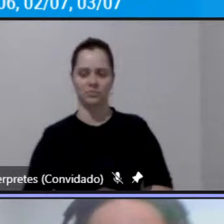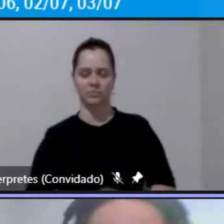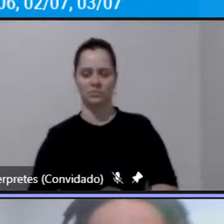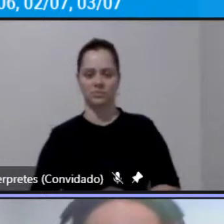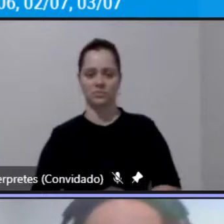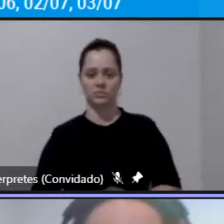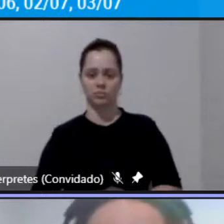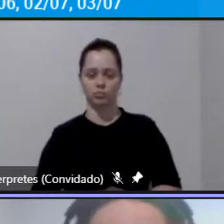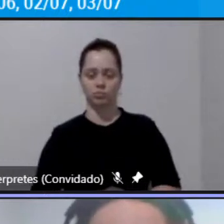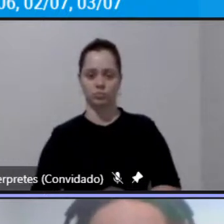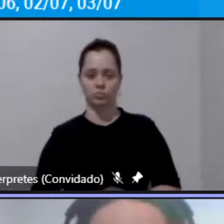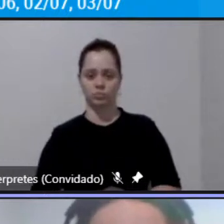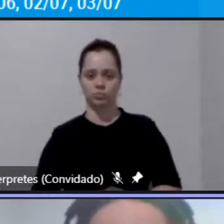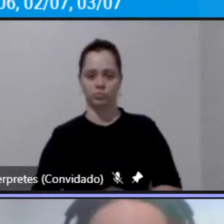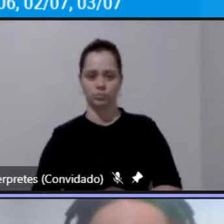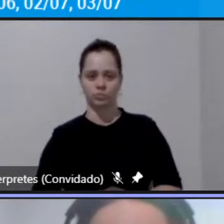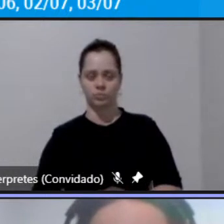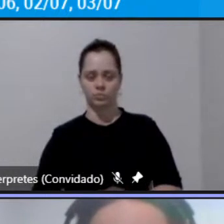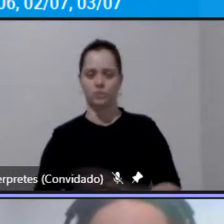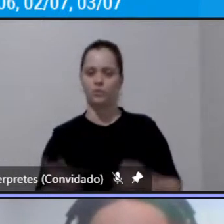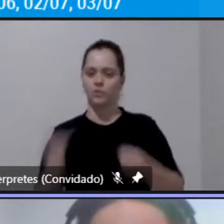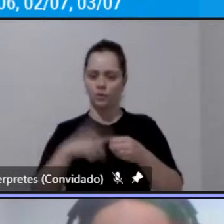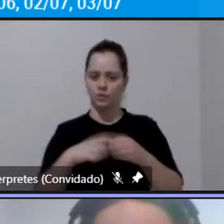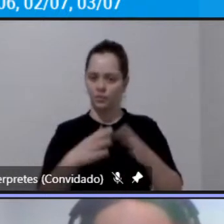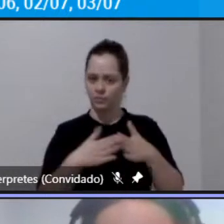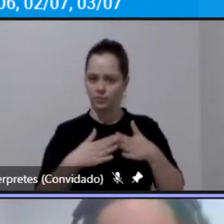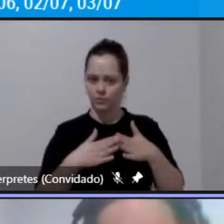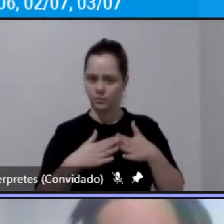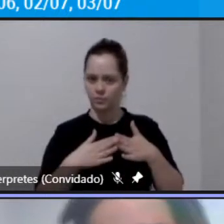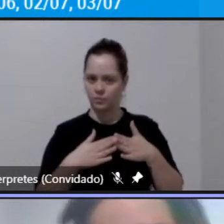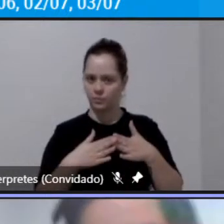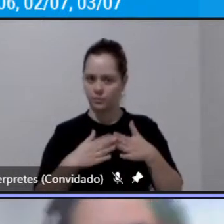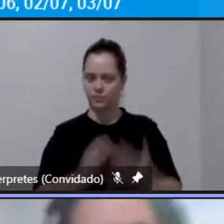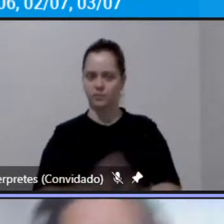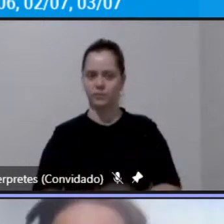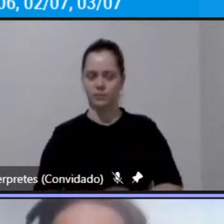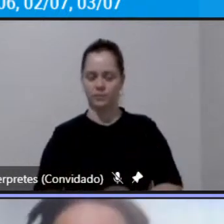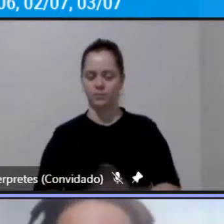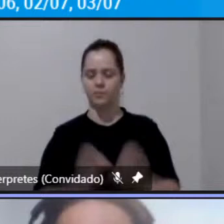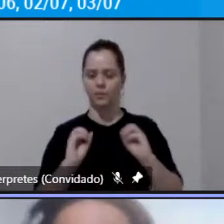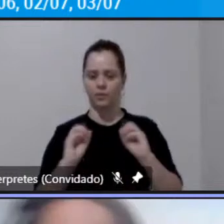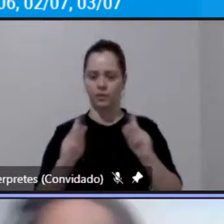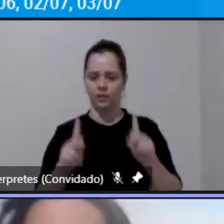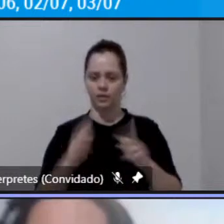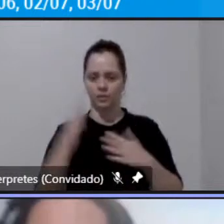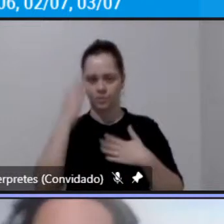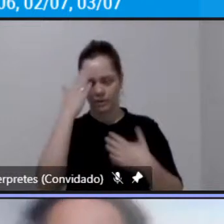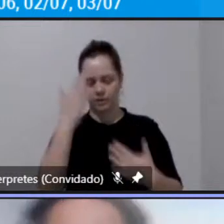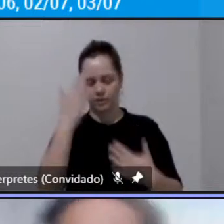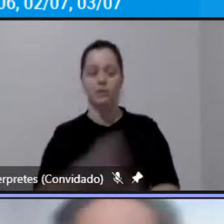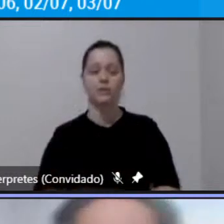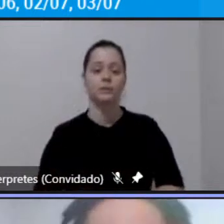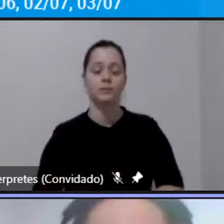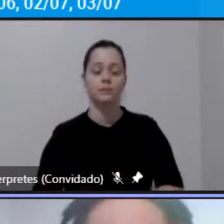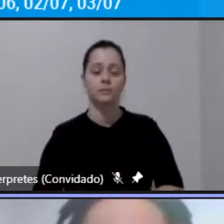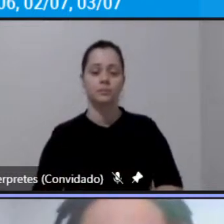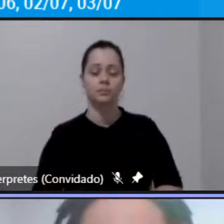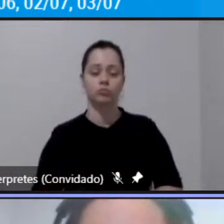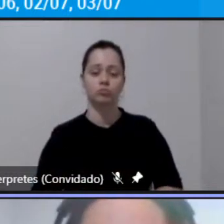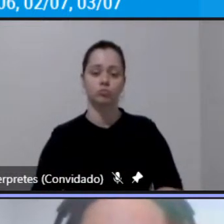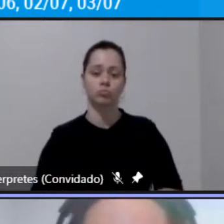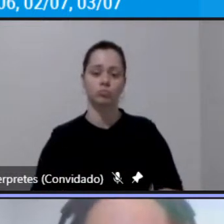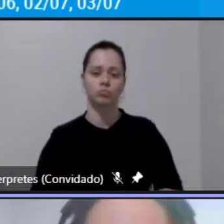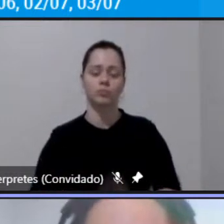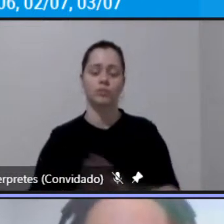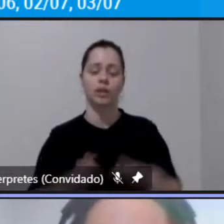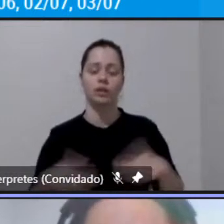opa acho que foi mas tudo bem é em